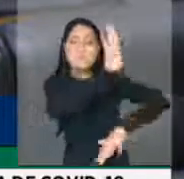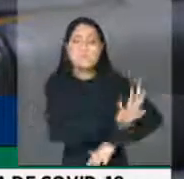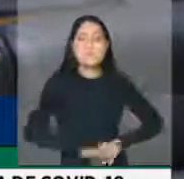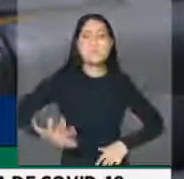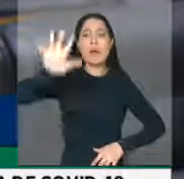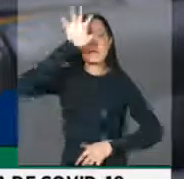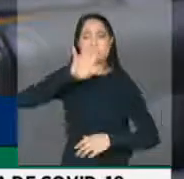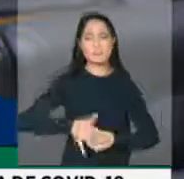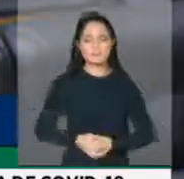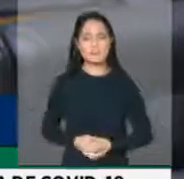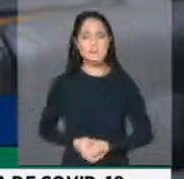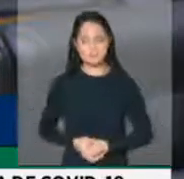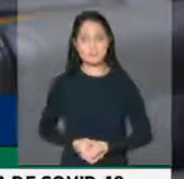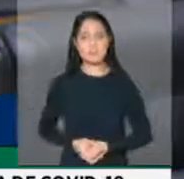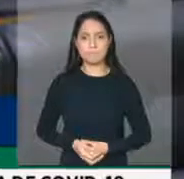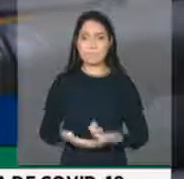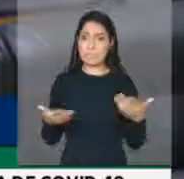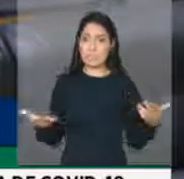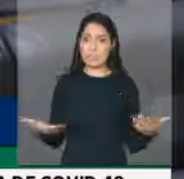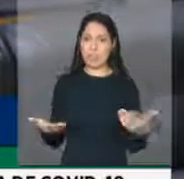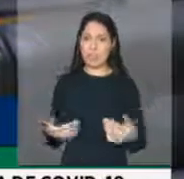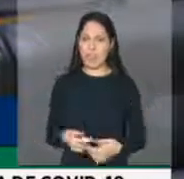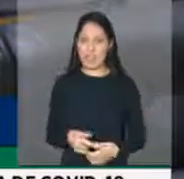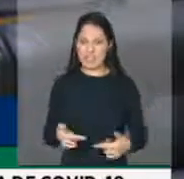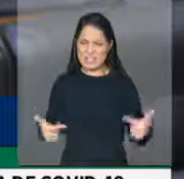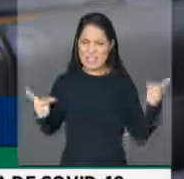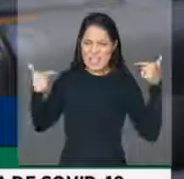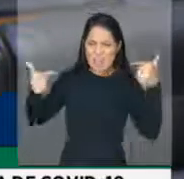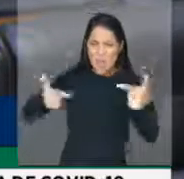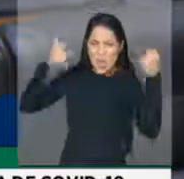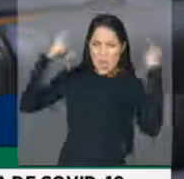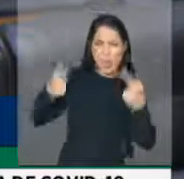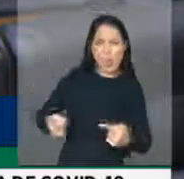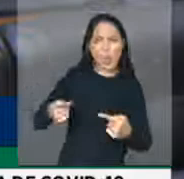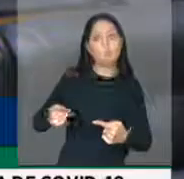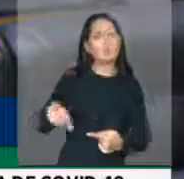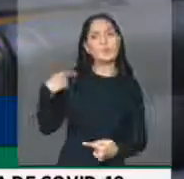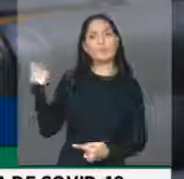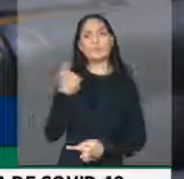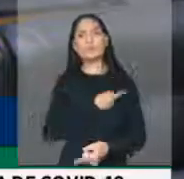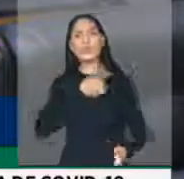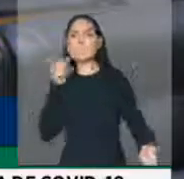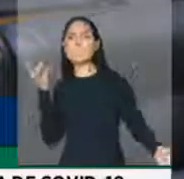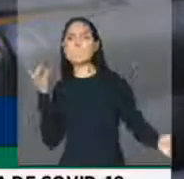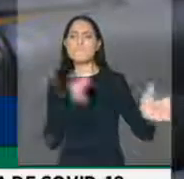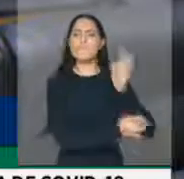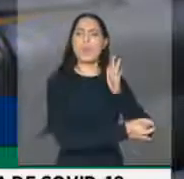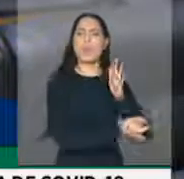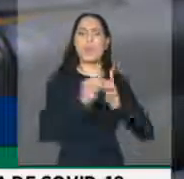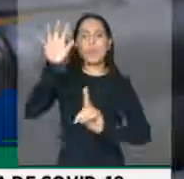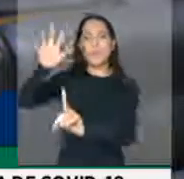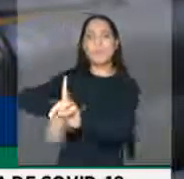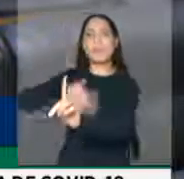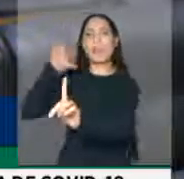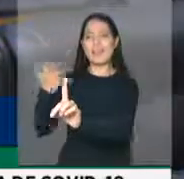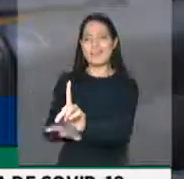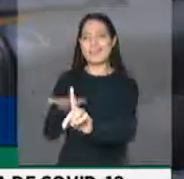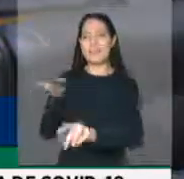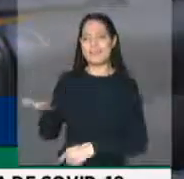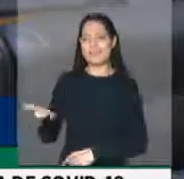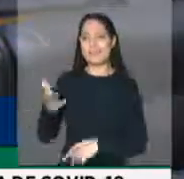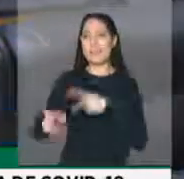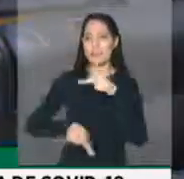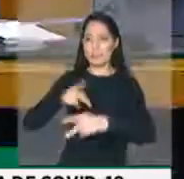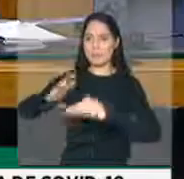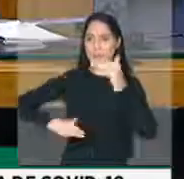esses atos que, atento contra a democracia, estamos aqui fazendo as nossas homenagens a esses profissionais do nosso estado do Pará.